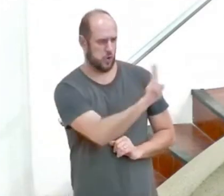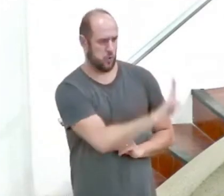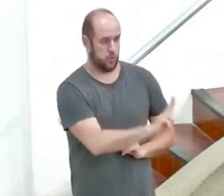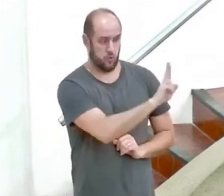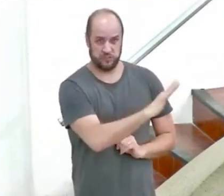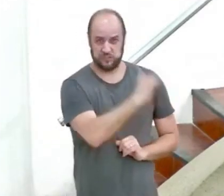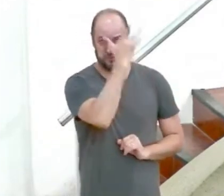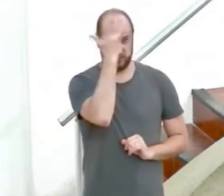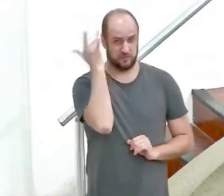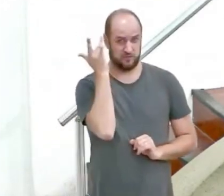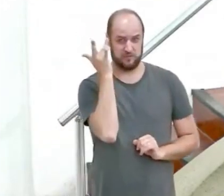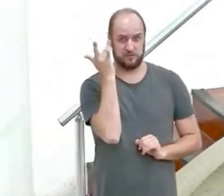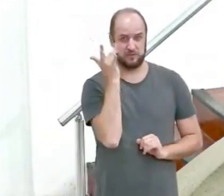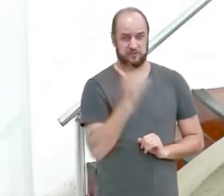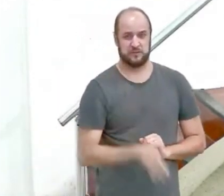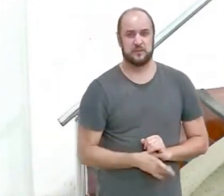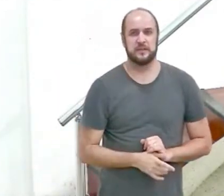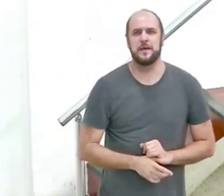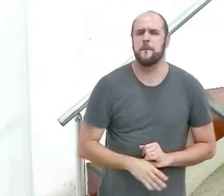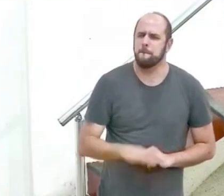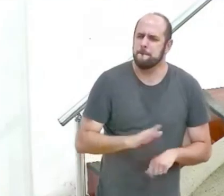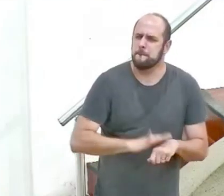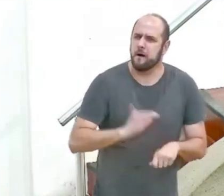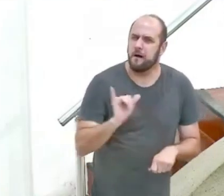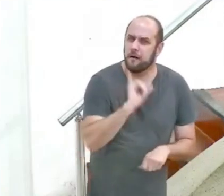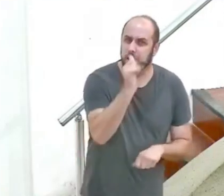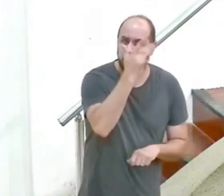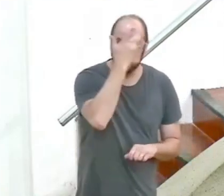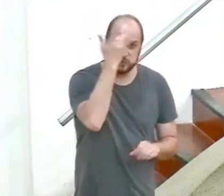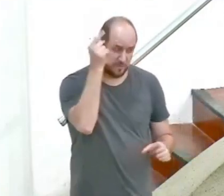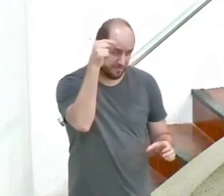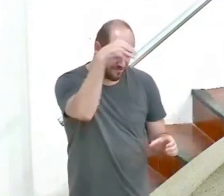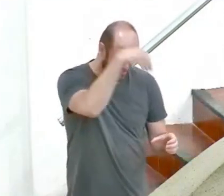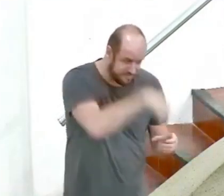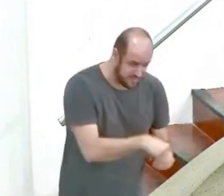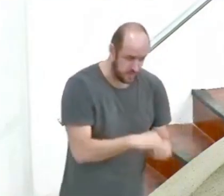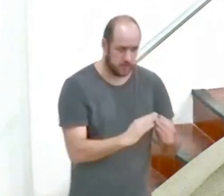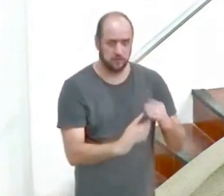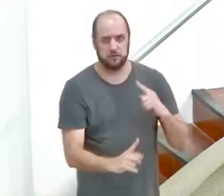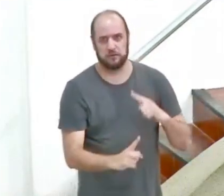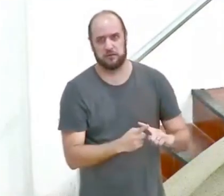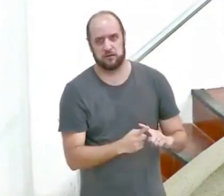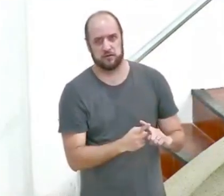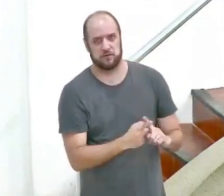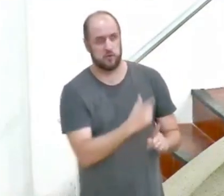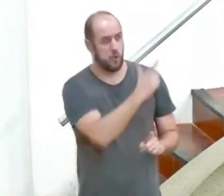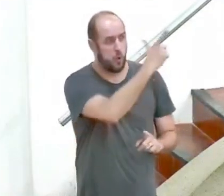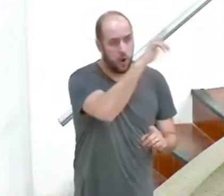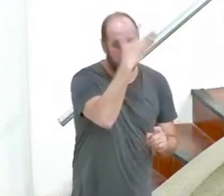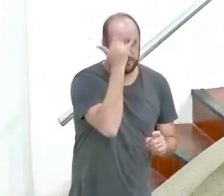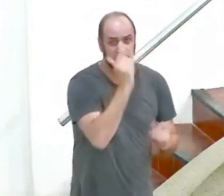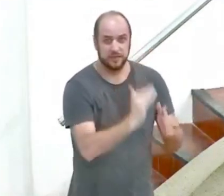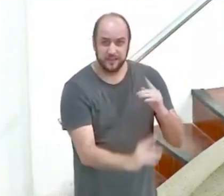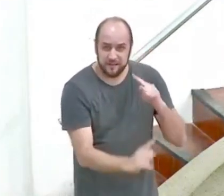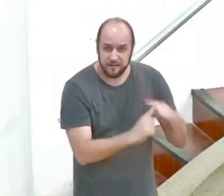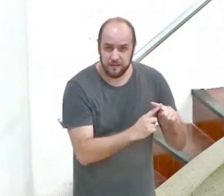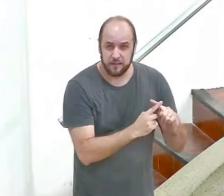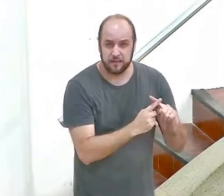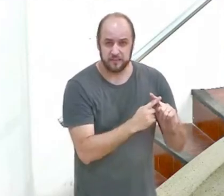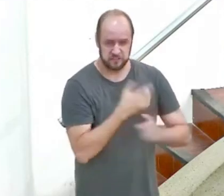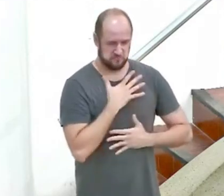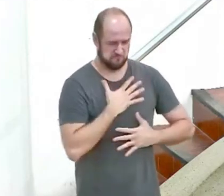especialmente alguém de dentro do povo de Deus um irmão seu para satisfazer os seus